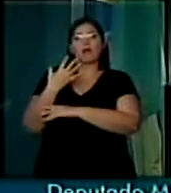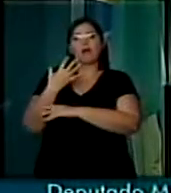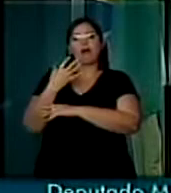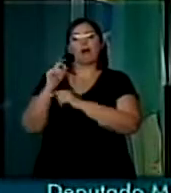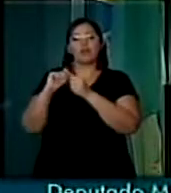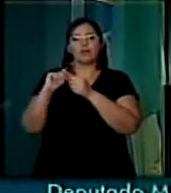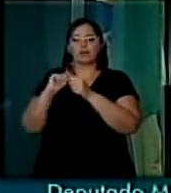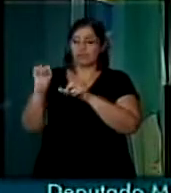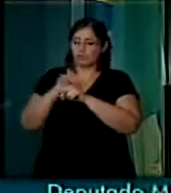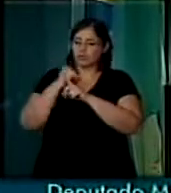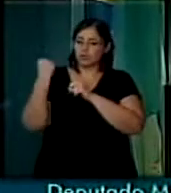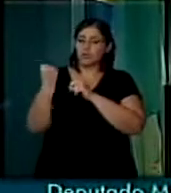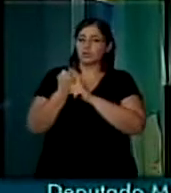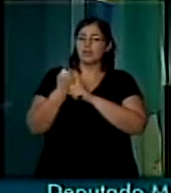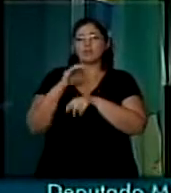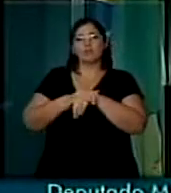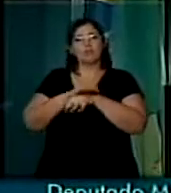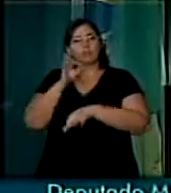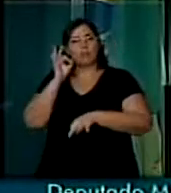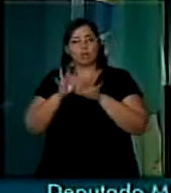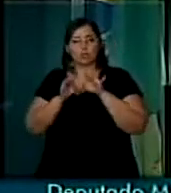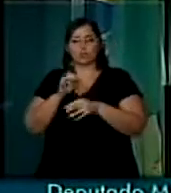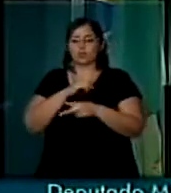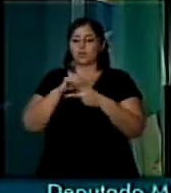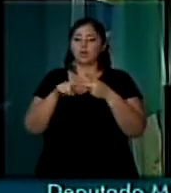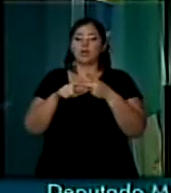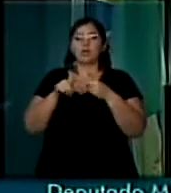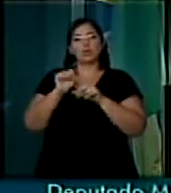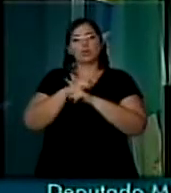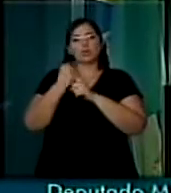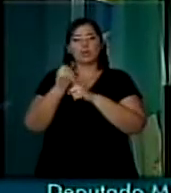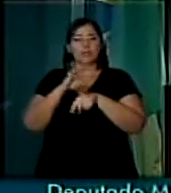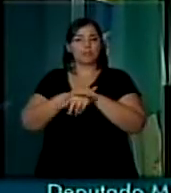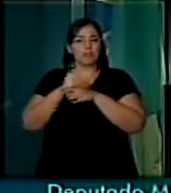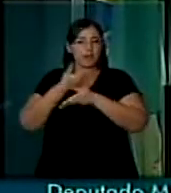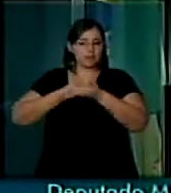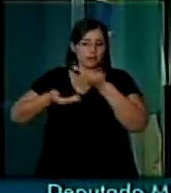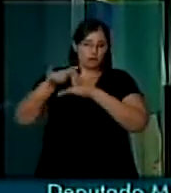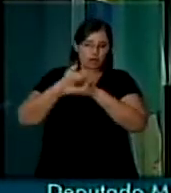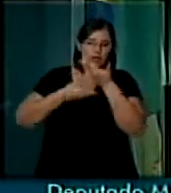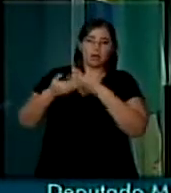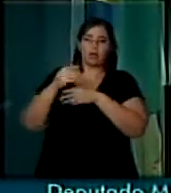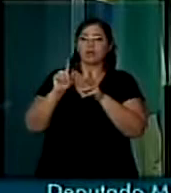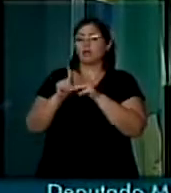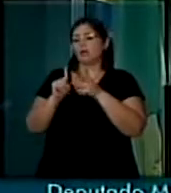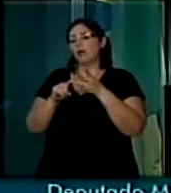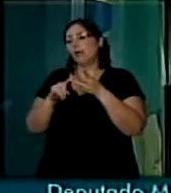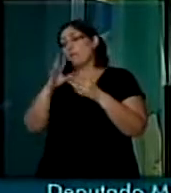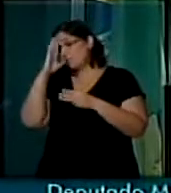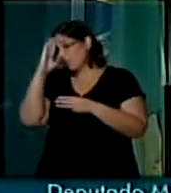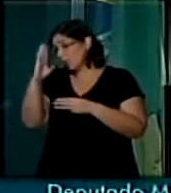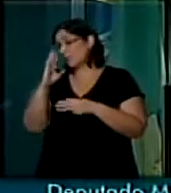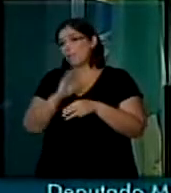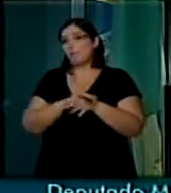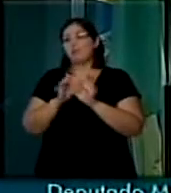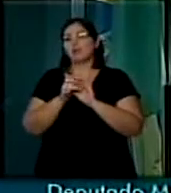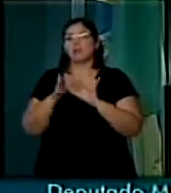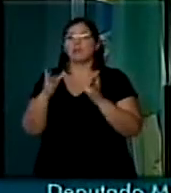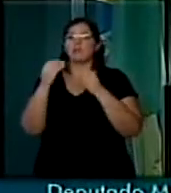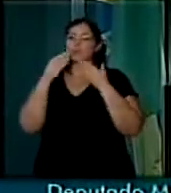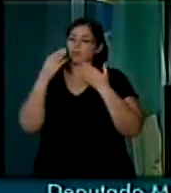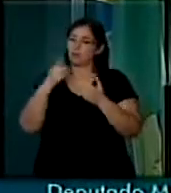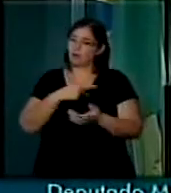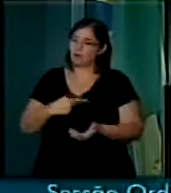sociedade mais justa, mais fraterna, e principalmente mais livre. Muito